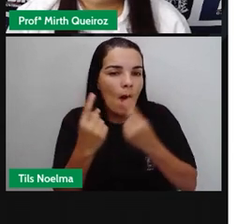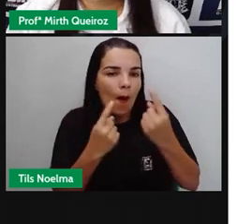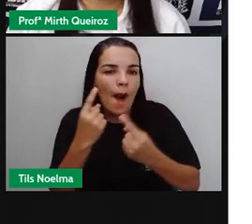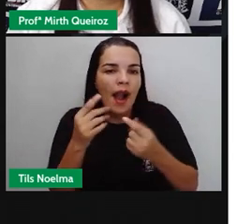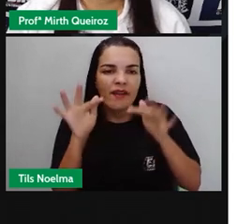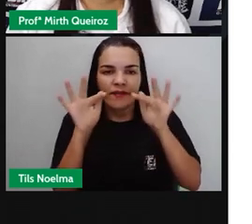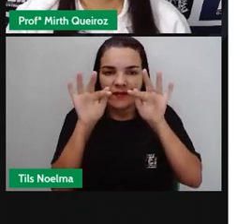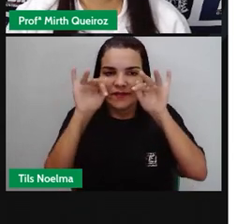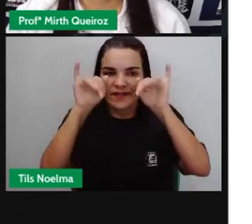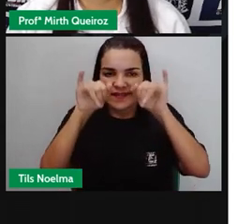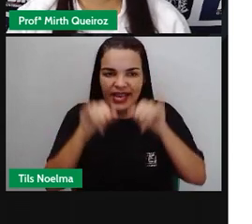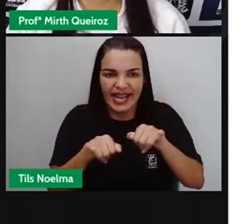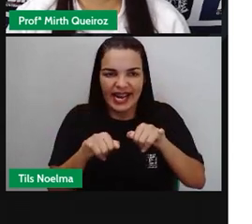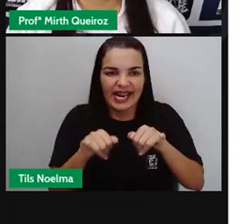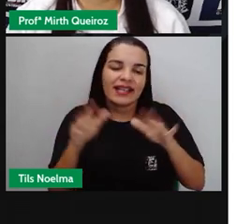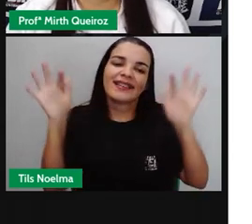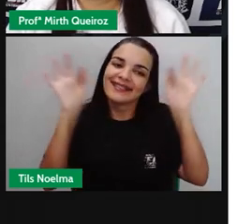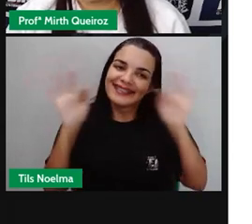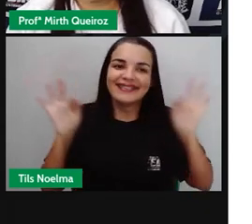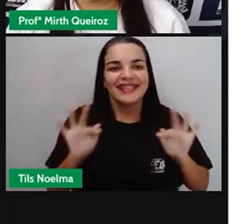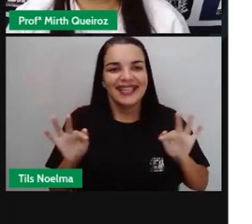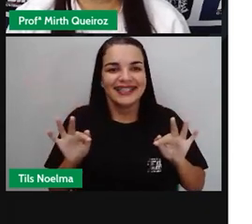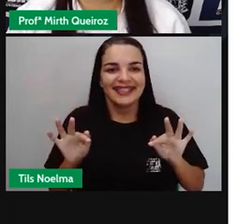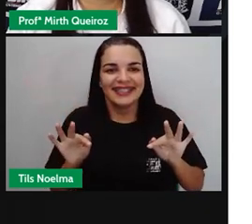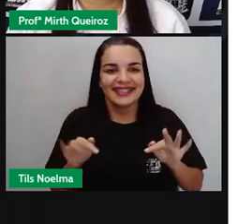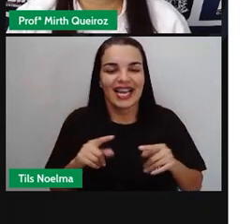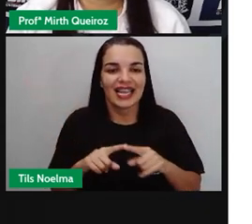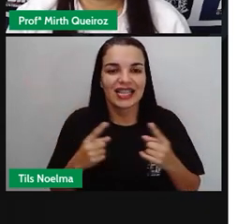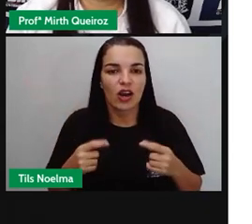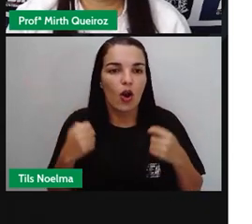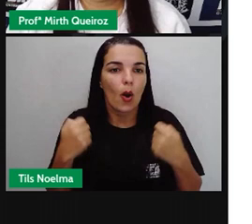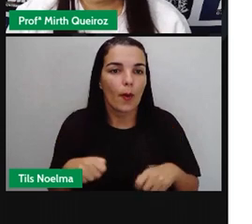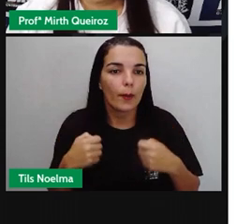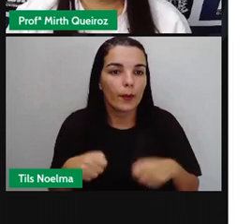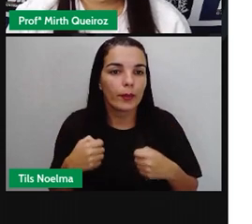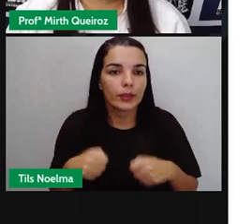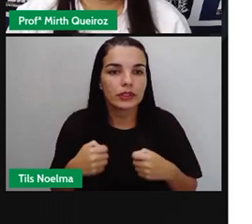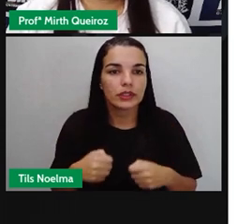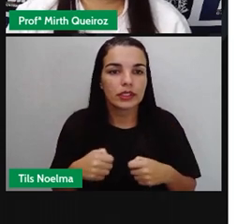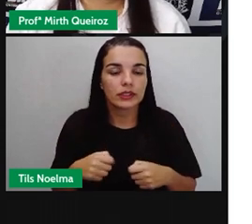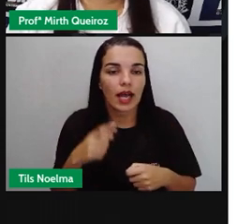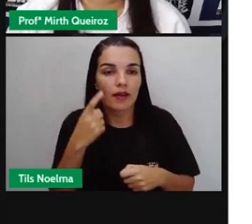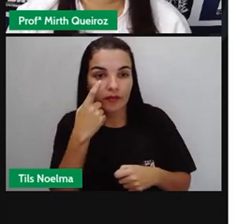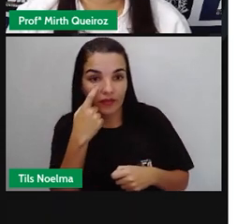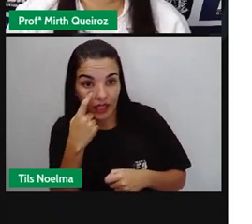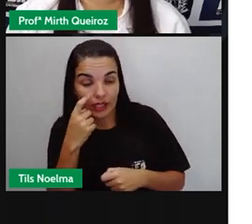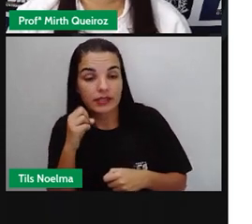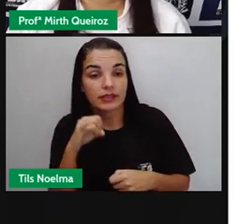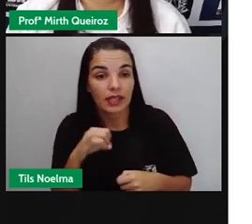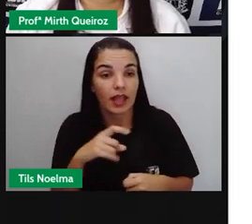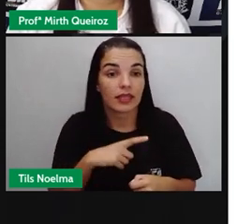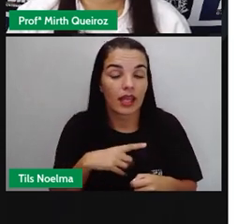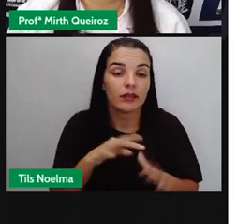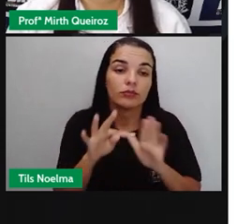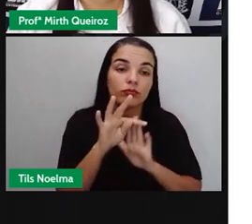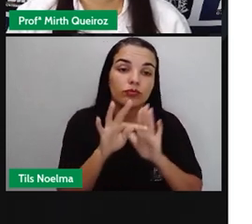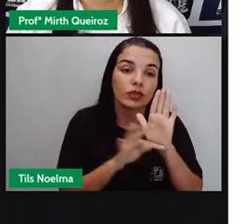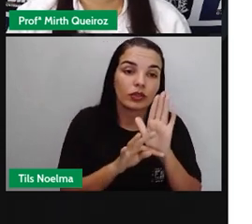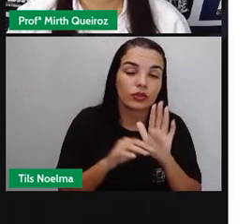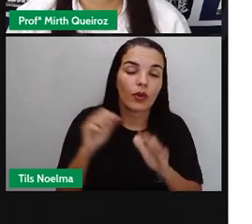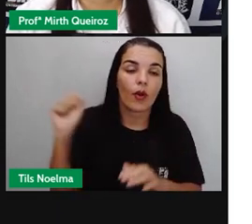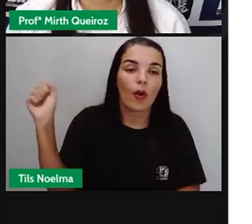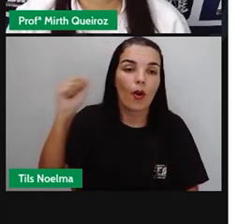feliz, né? E viveram felizes Para sempre Já que se Já que a gente Está falando Sobre os contos de fada